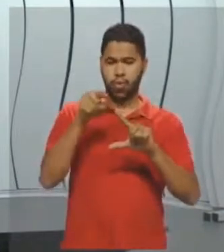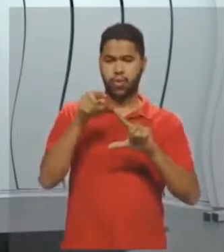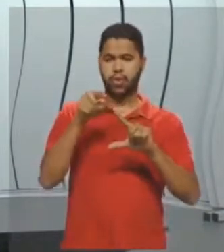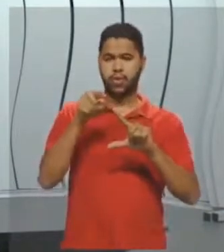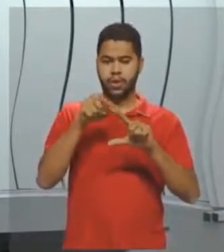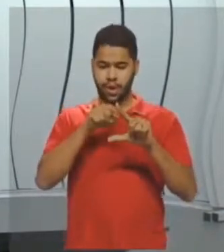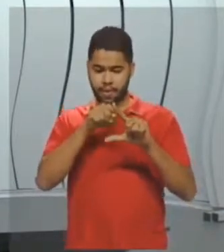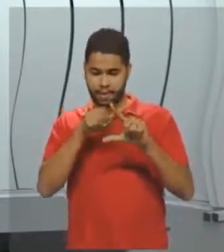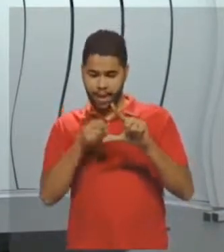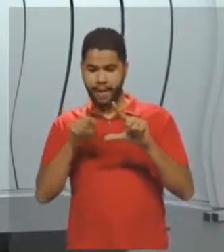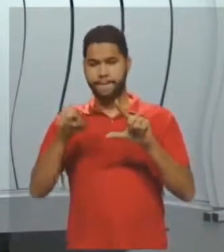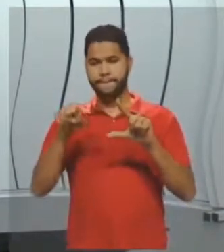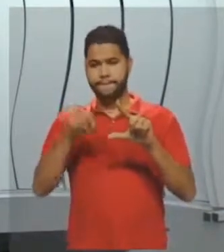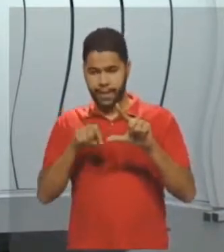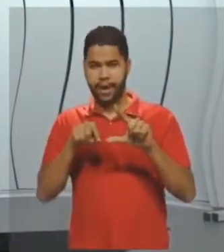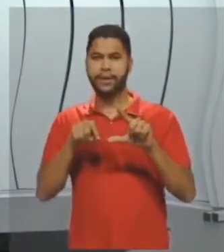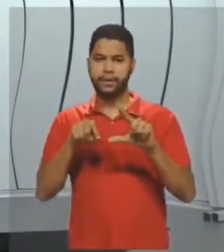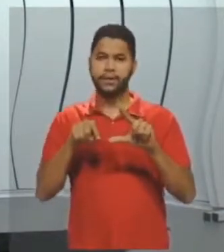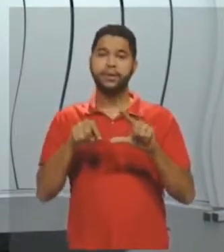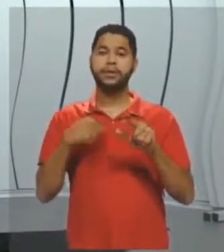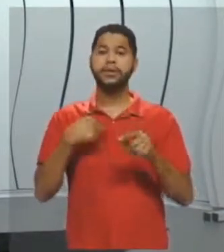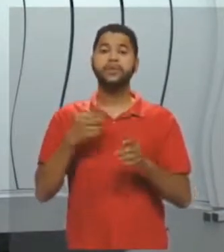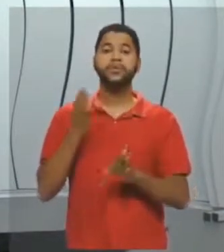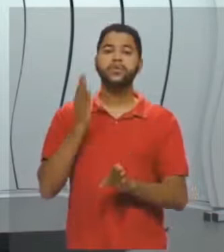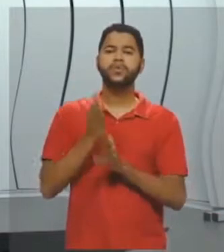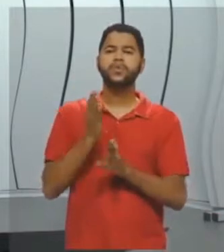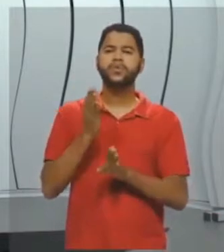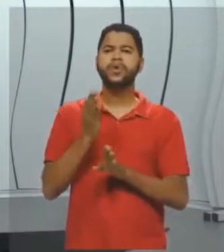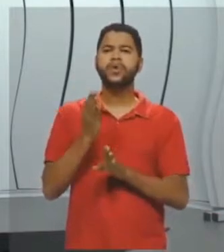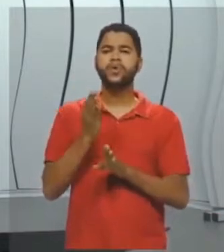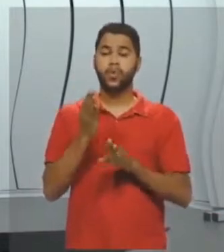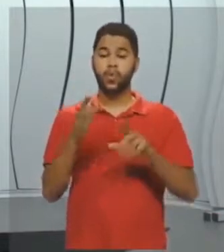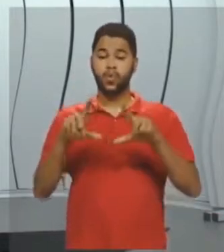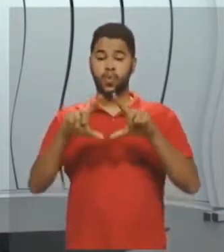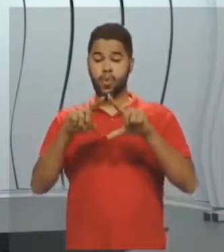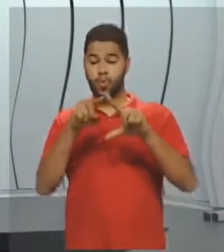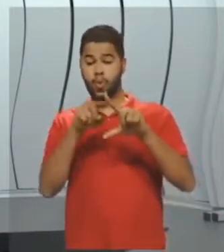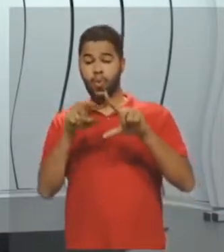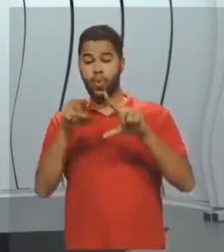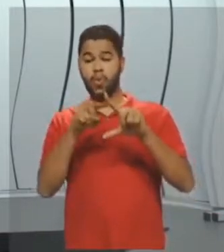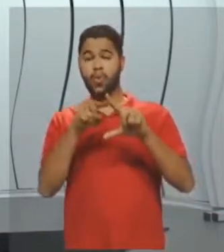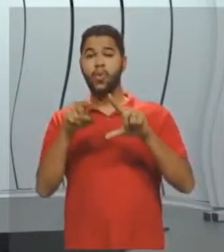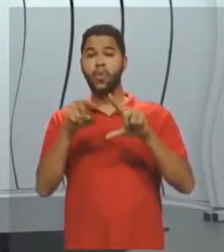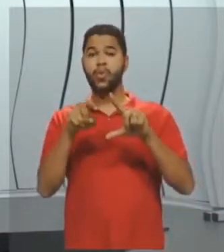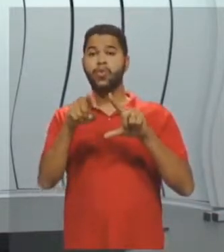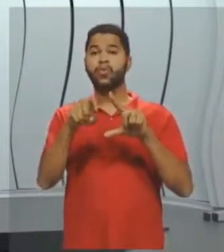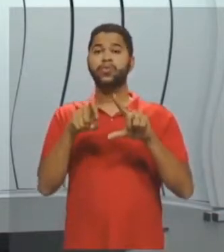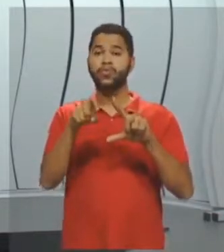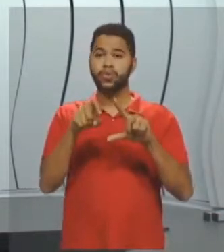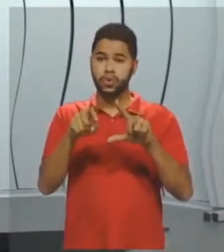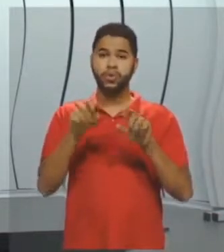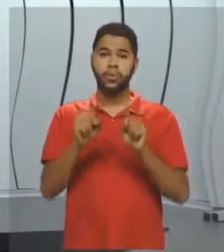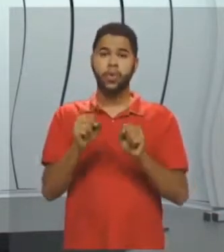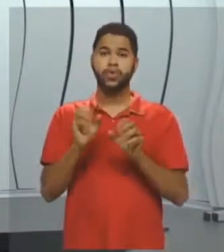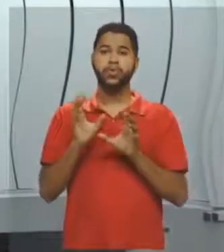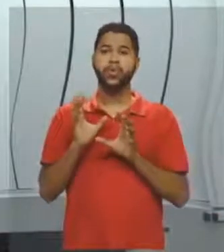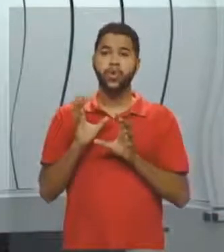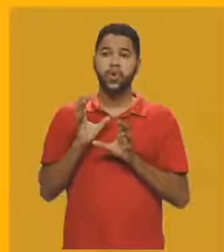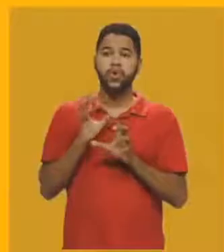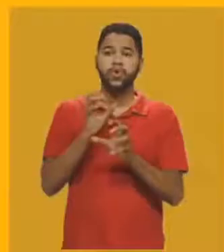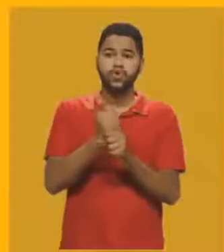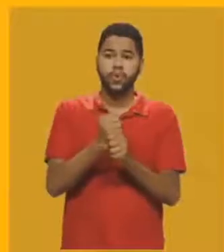internos e se eu quiser descobrir quanto que vale esse x eu posso somar, né?